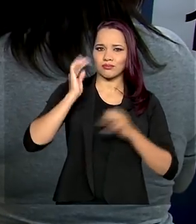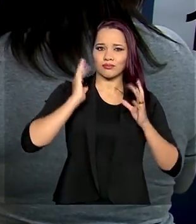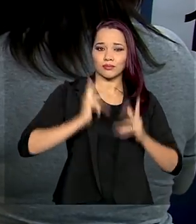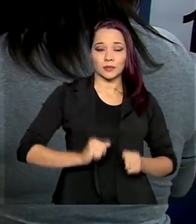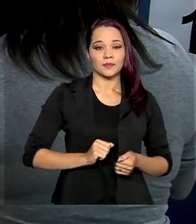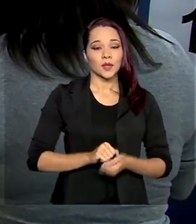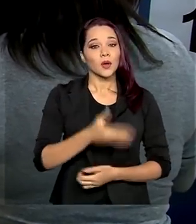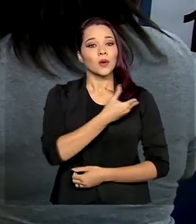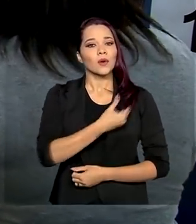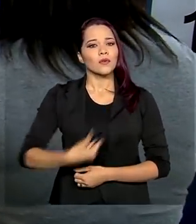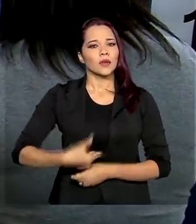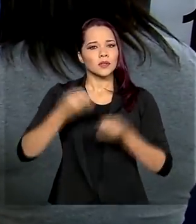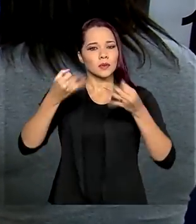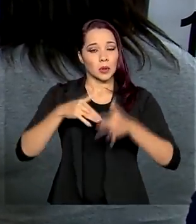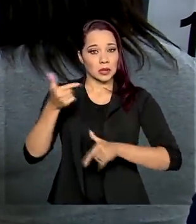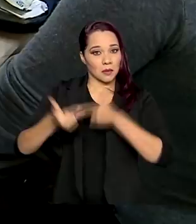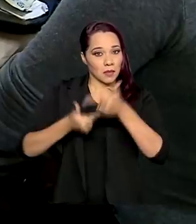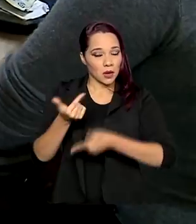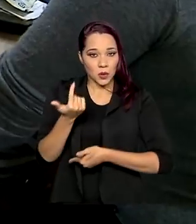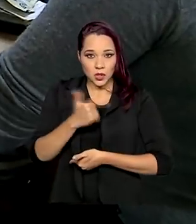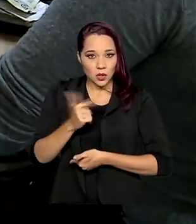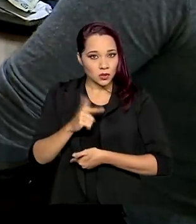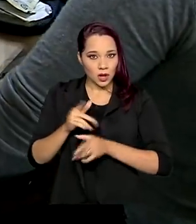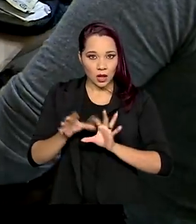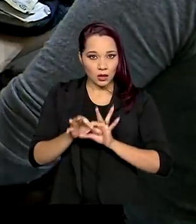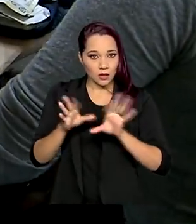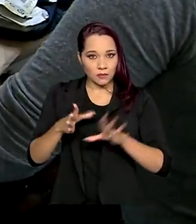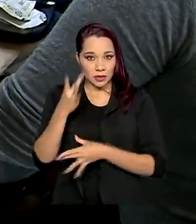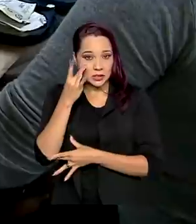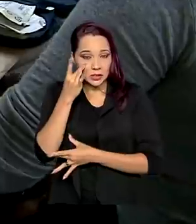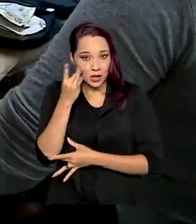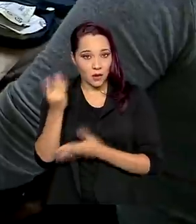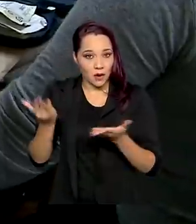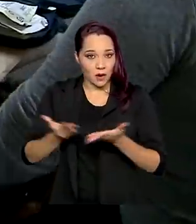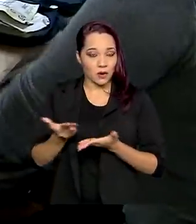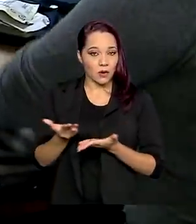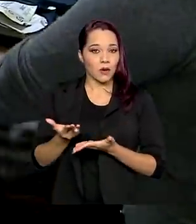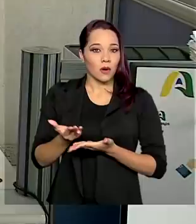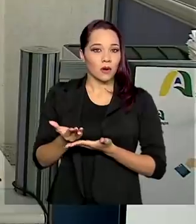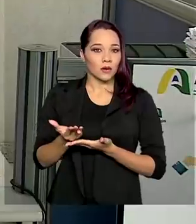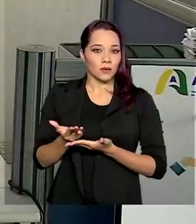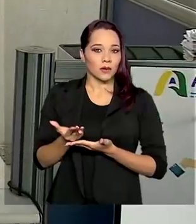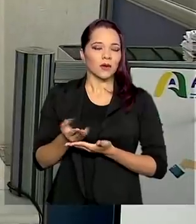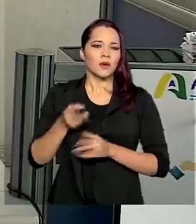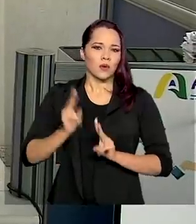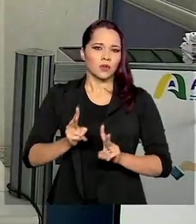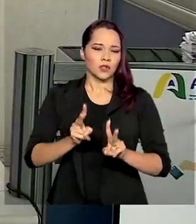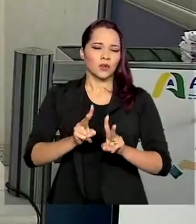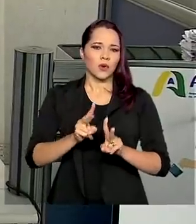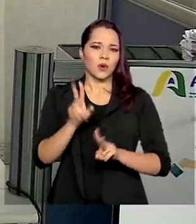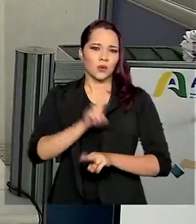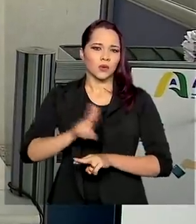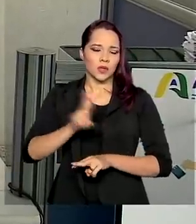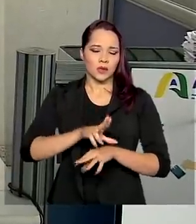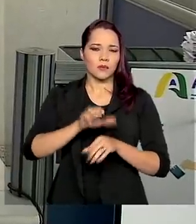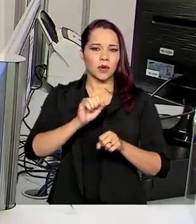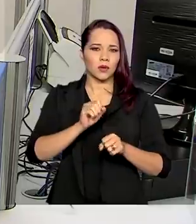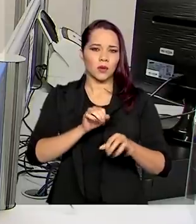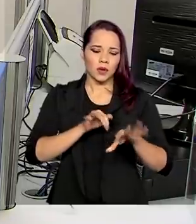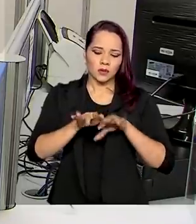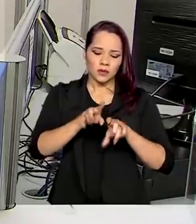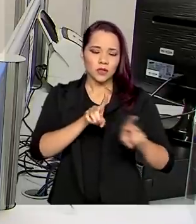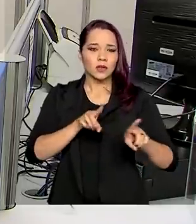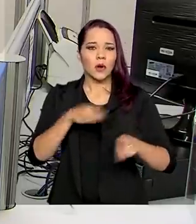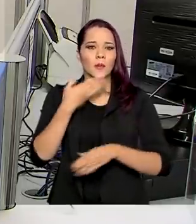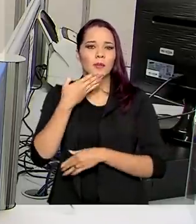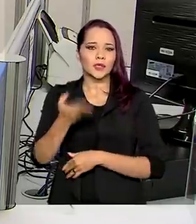Segundo o governo, serviços que não estão disponíveis de forma presencial neste primeiro momento continuam pelos canais remotos, como o